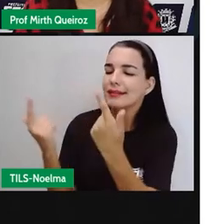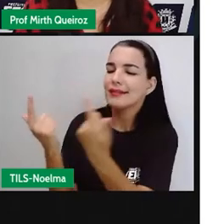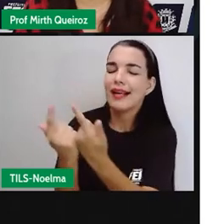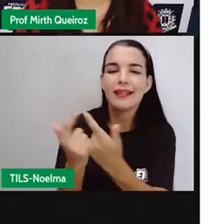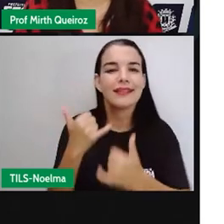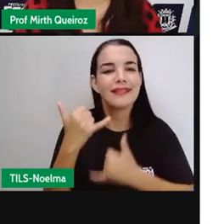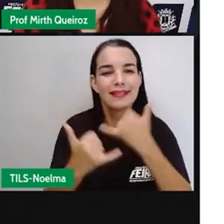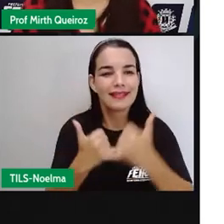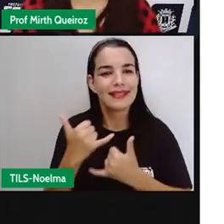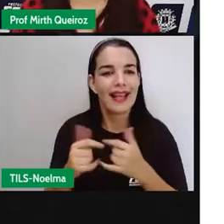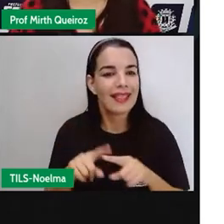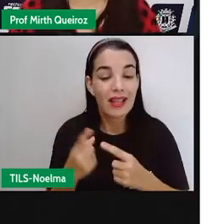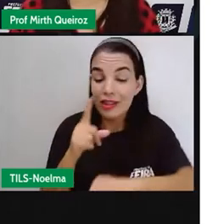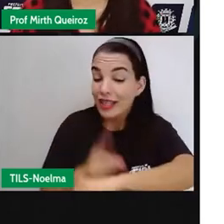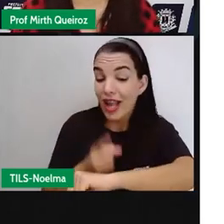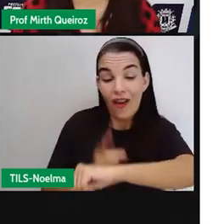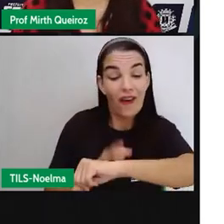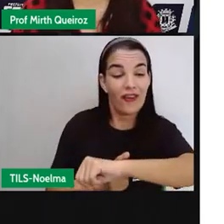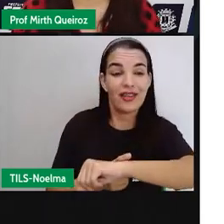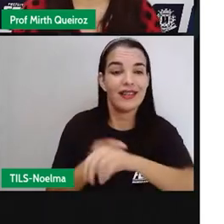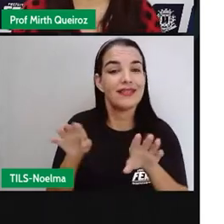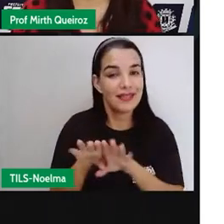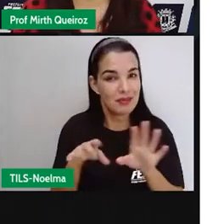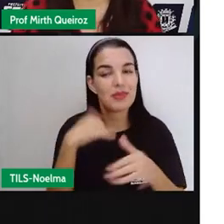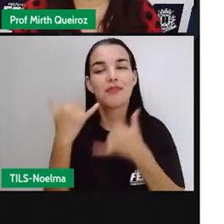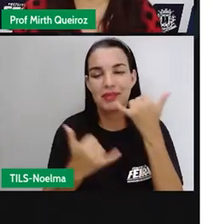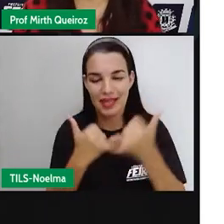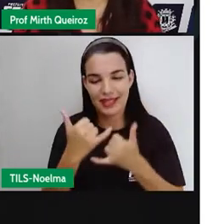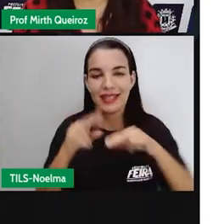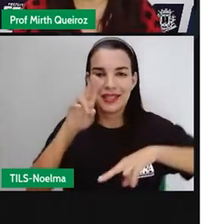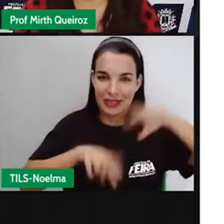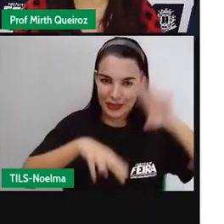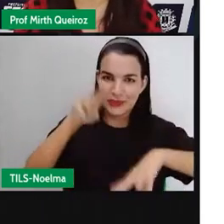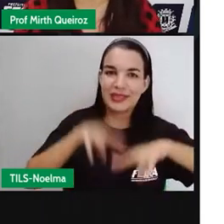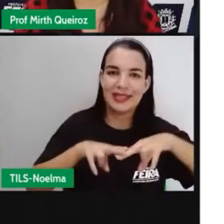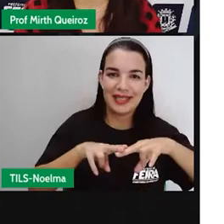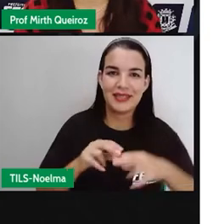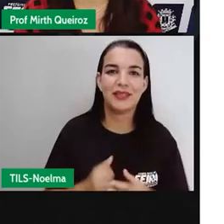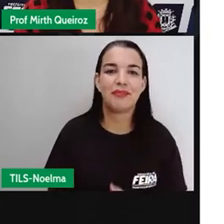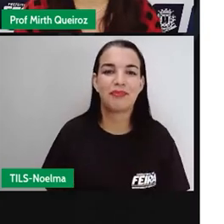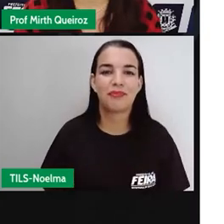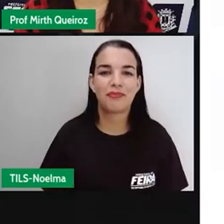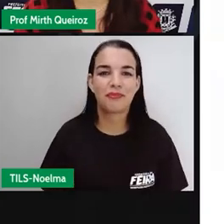improvisada que é um tipo também de brincadeira junina.